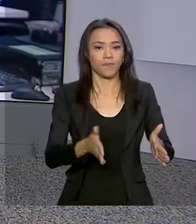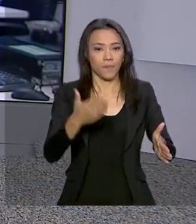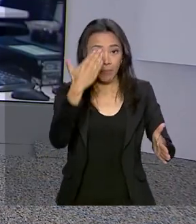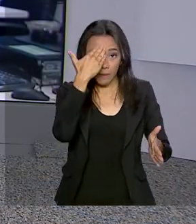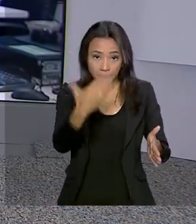suas informações.